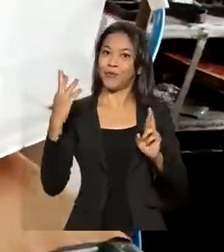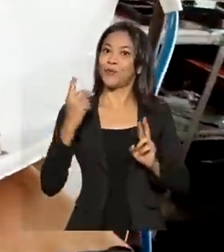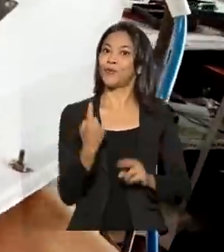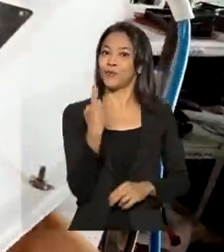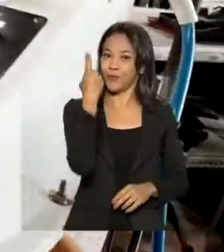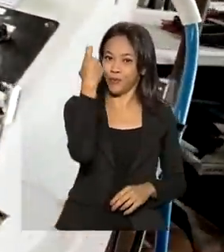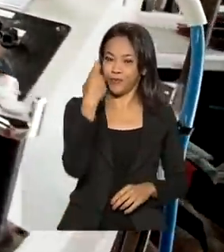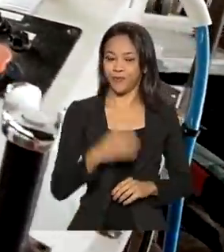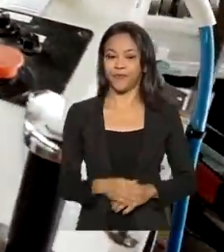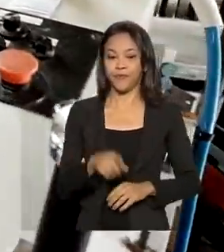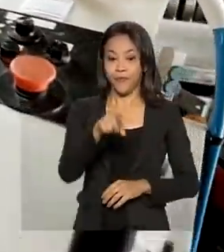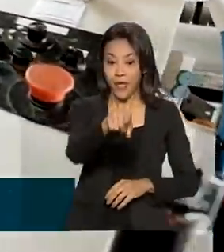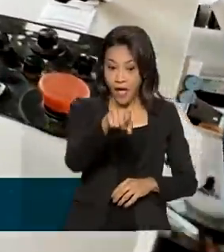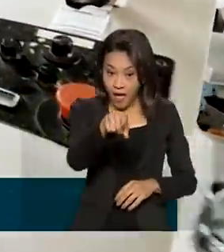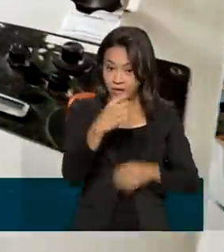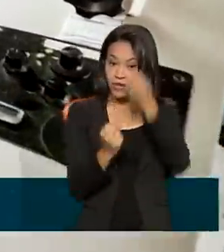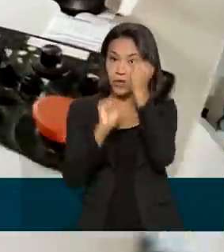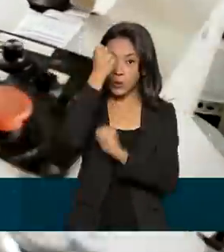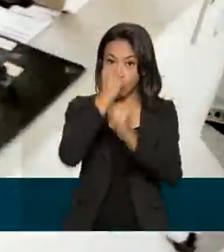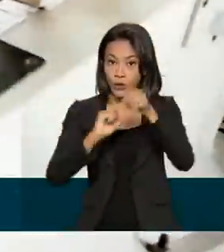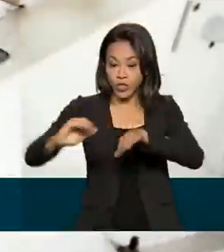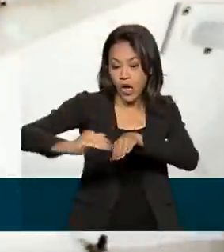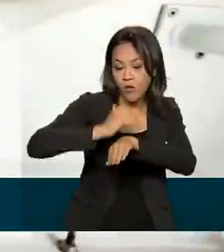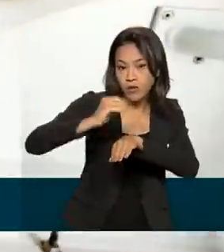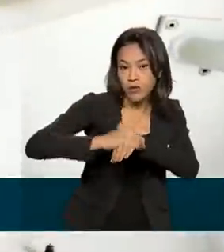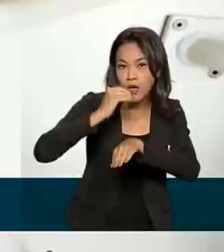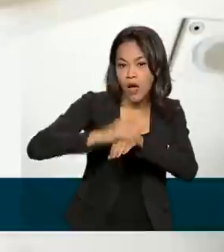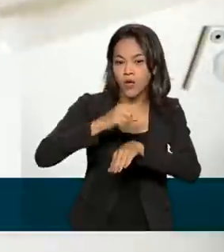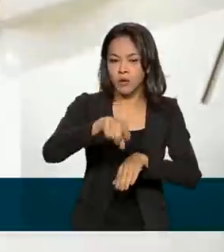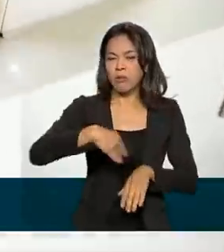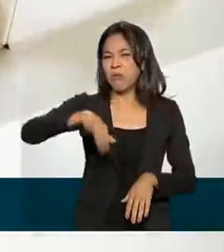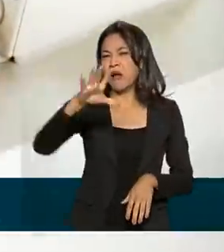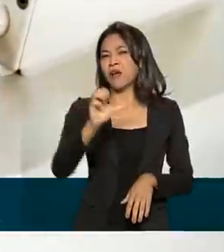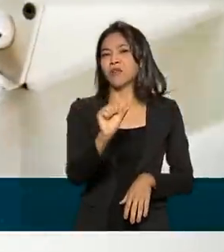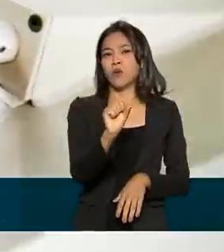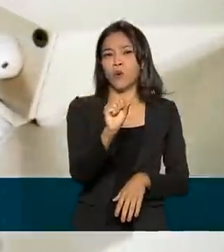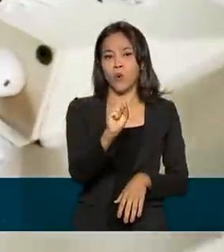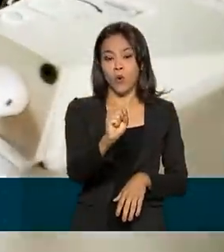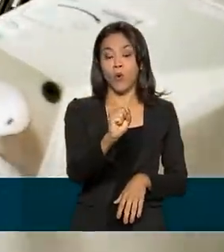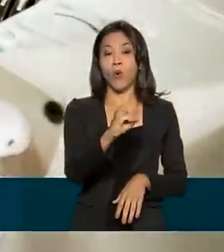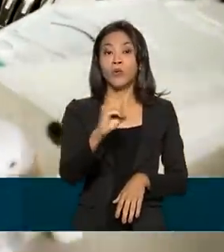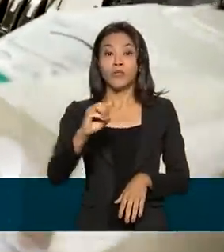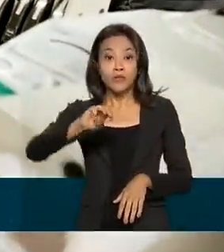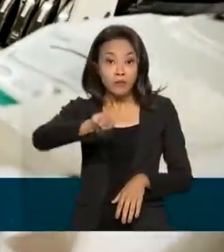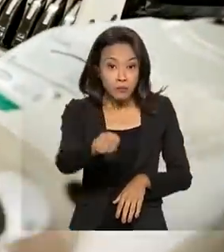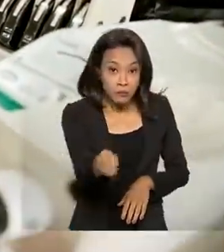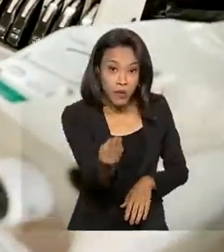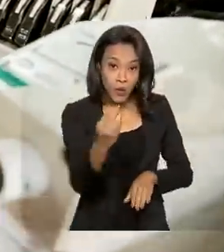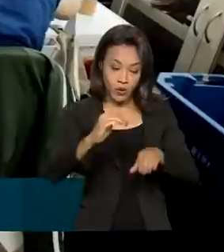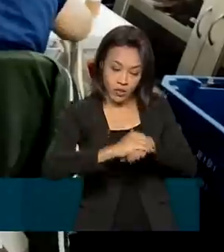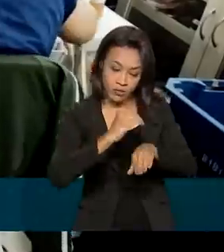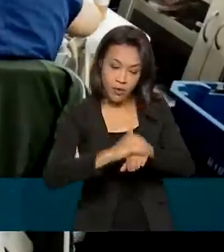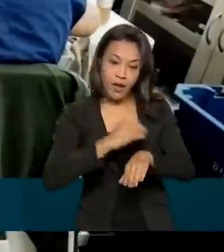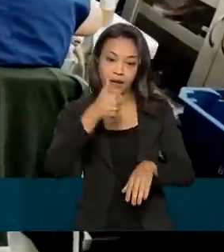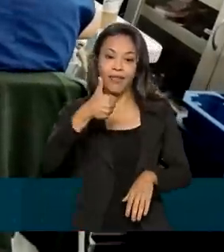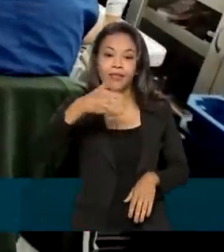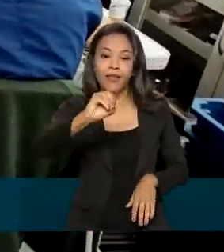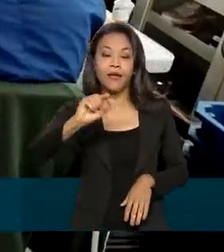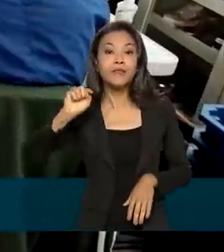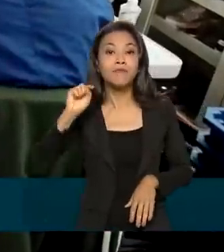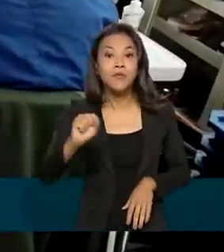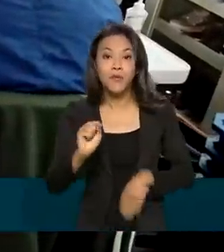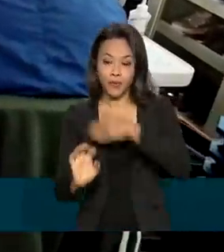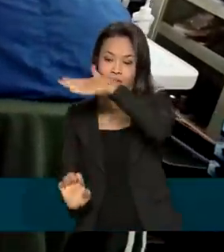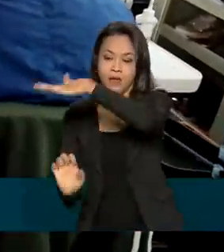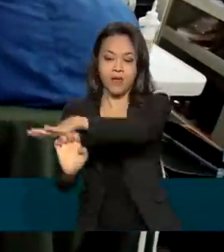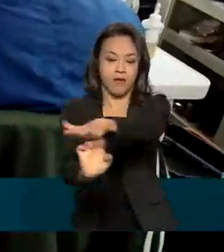A indústria calçadista brasileira produz mais de 800 milhões de pares a cada ano. São 10 mil empresas que